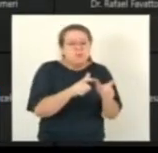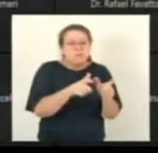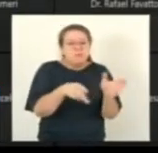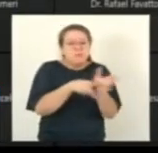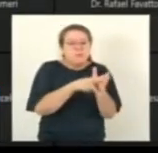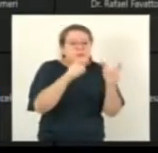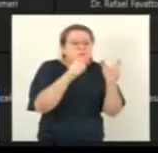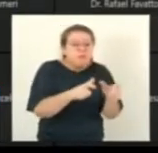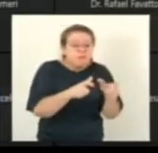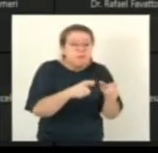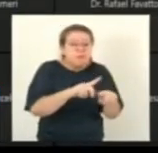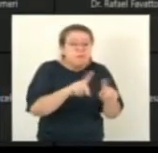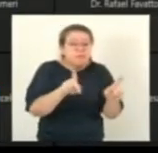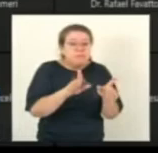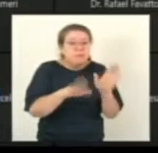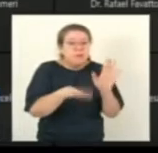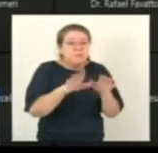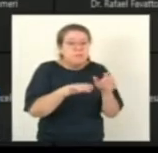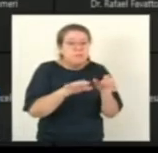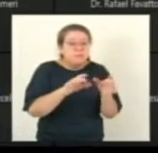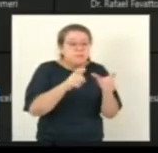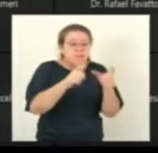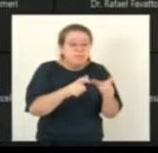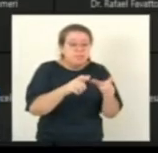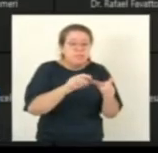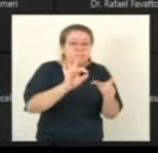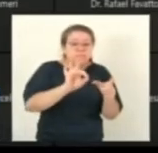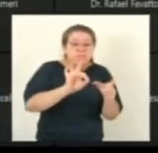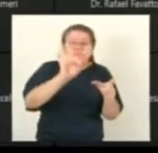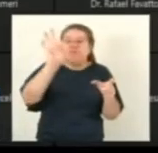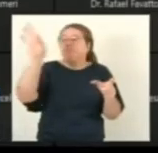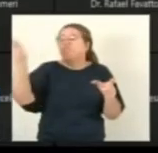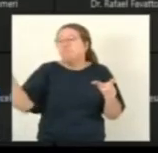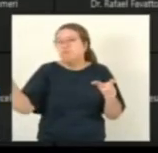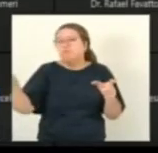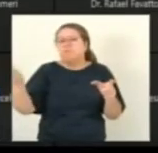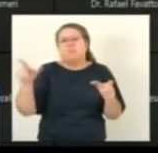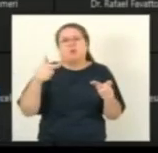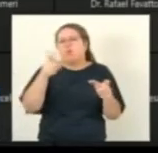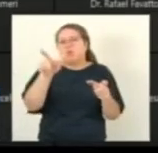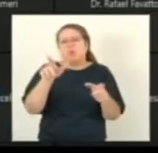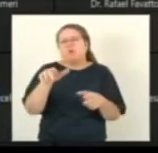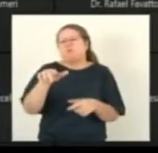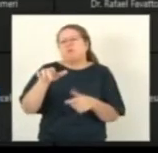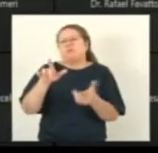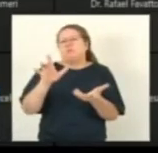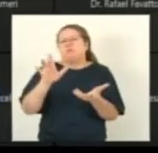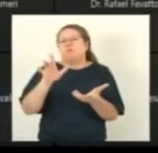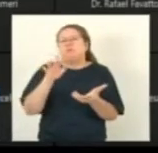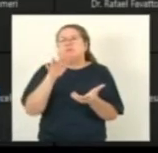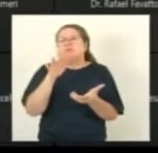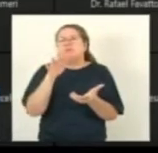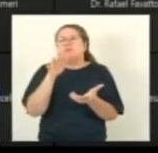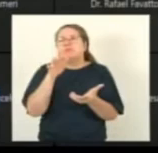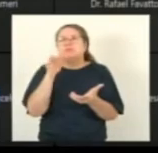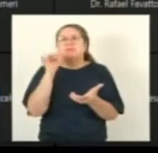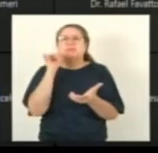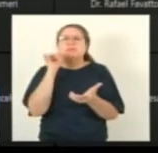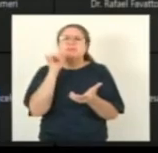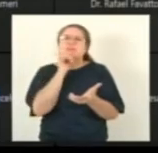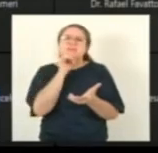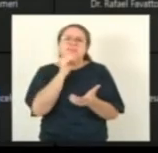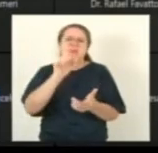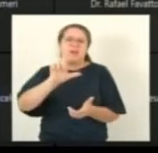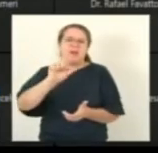Laranjeiras velha estou dando um exemplo aqui então dependendo do aplicativo claro que tem aplicativo que está melhor que os outros mas além disso é